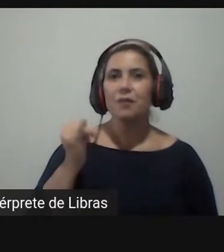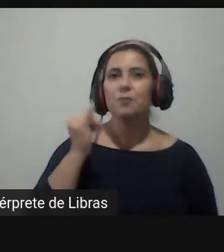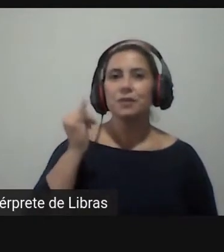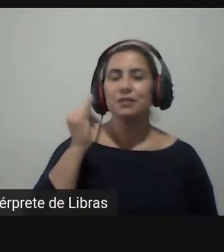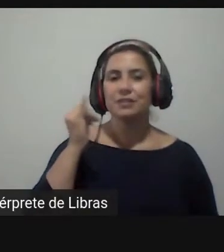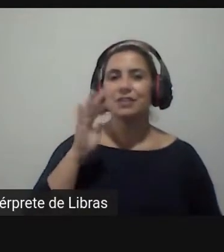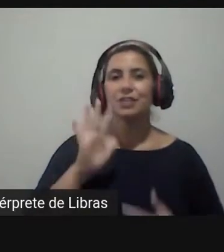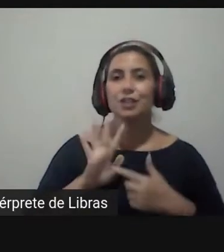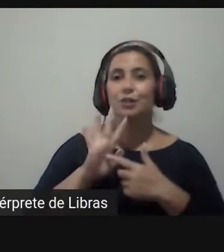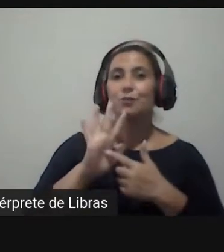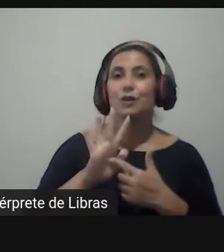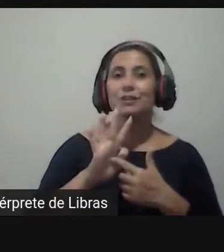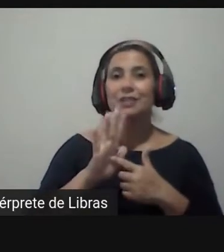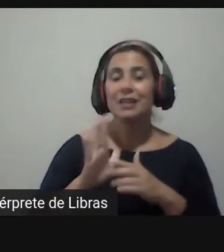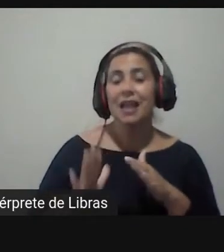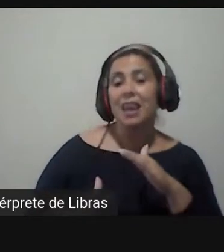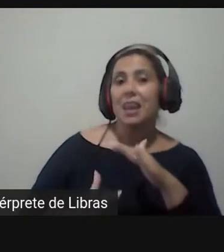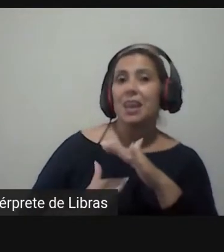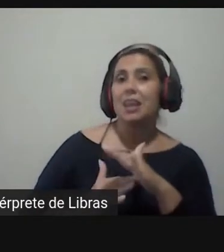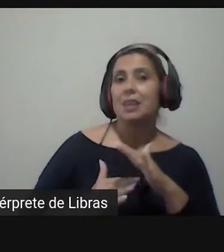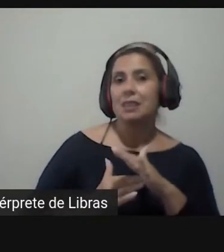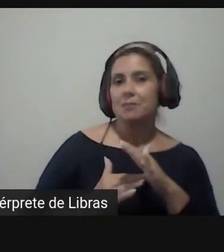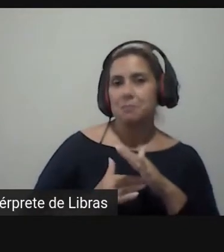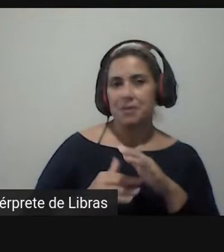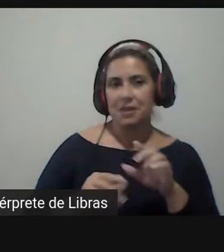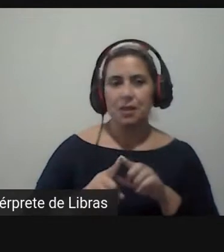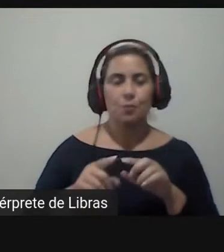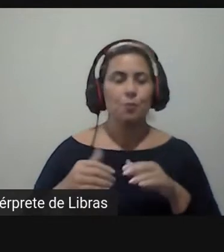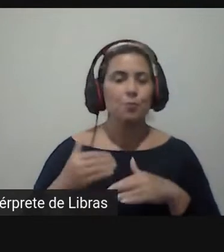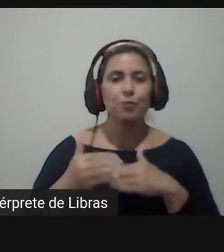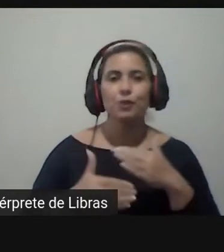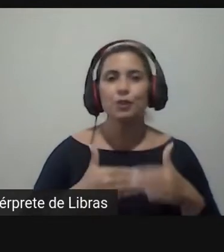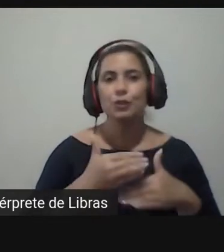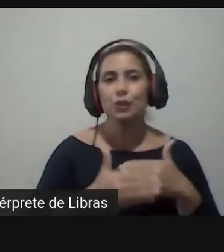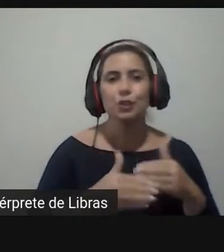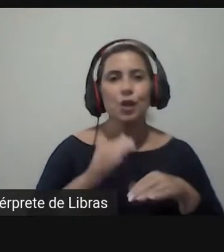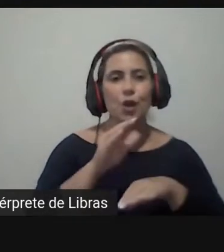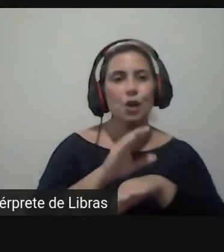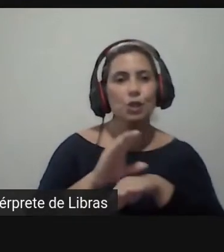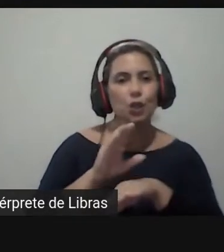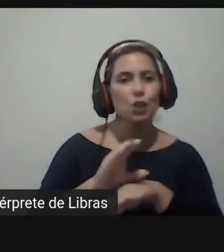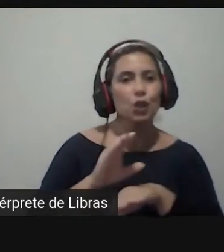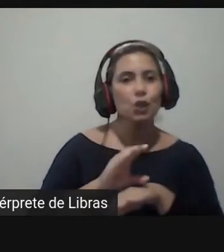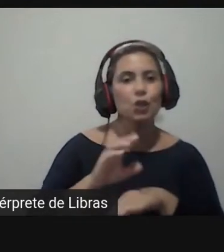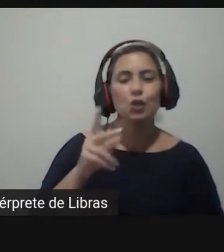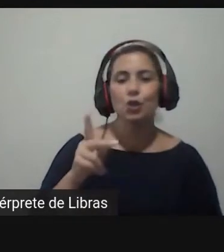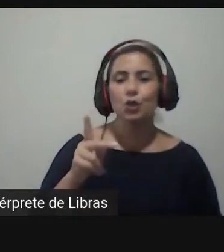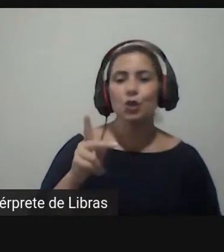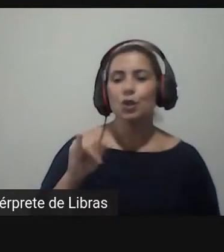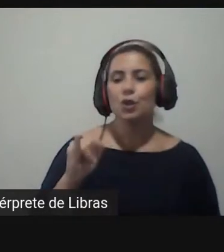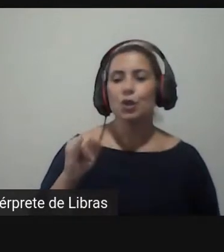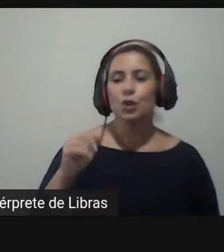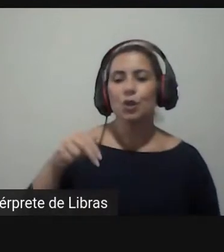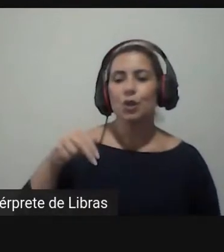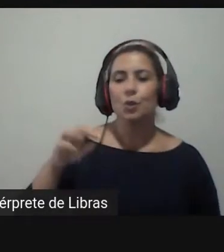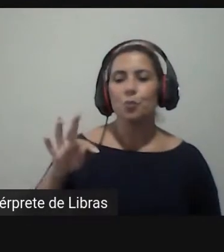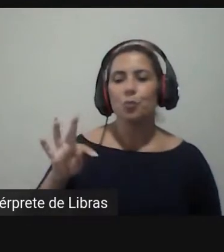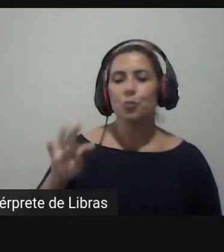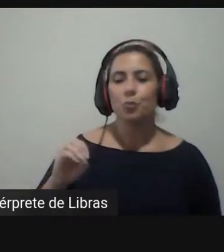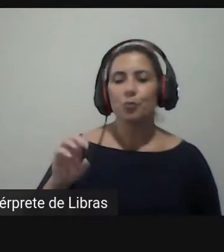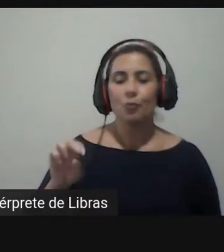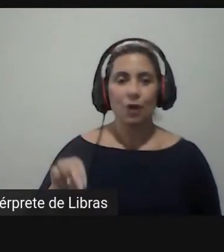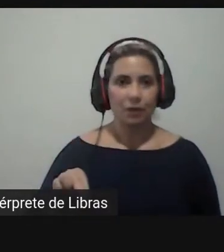as limitações do processo porque como eu falei o camarada faz um curso de Python e aí ele pega uma biblioteca de uma